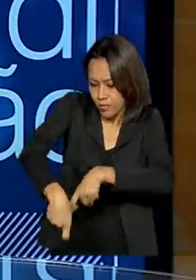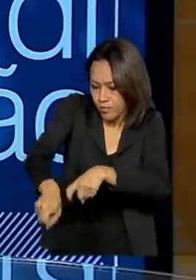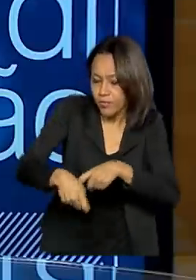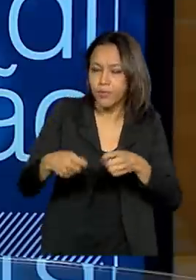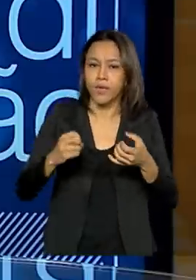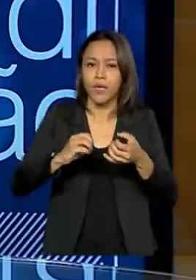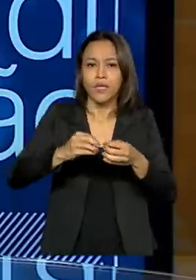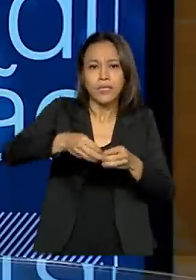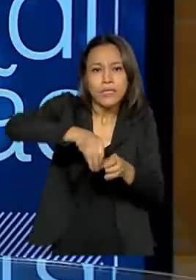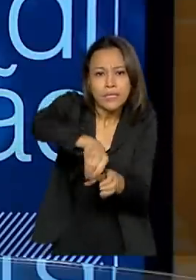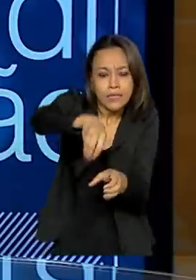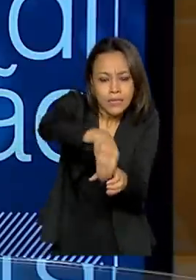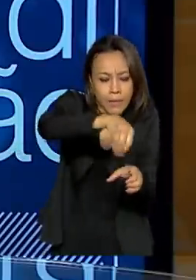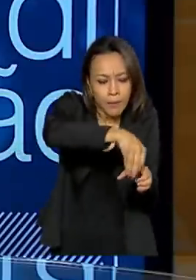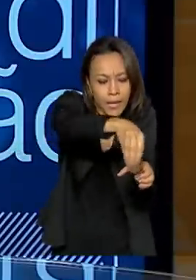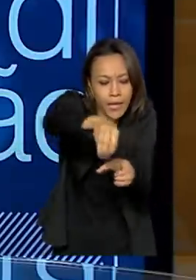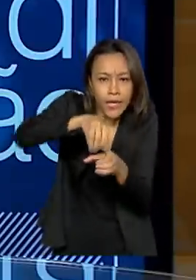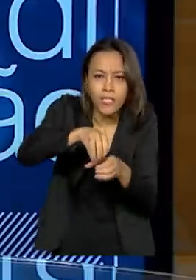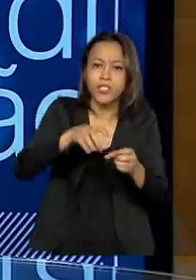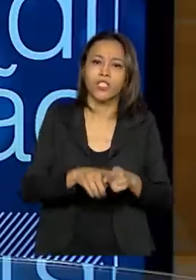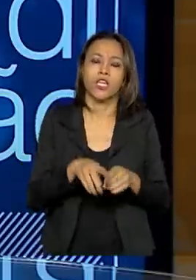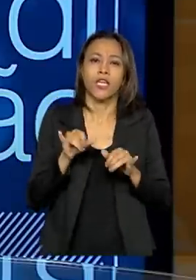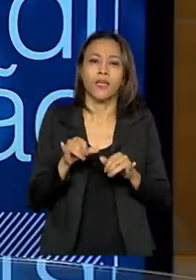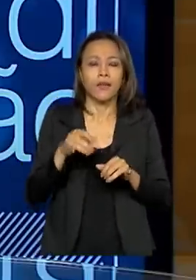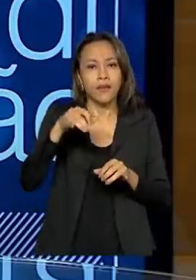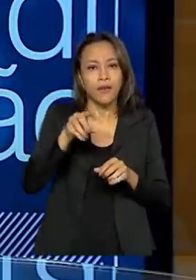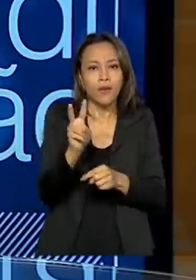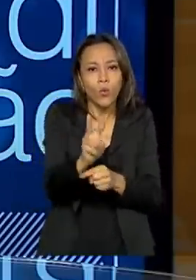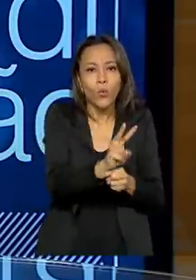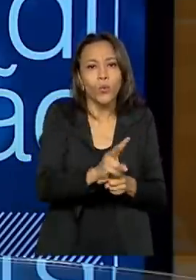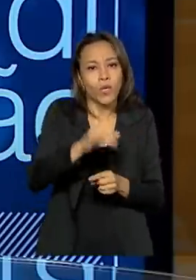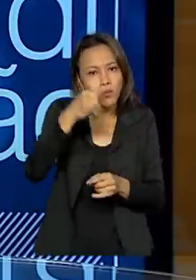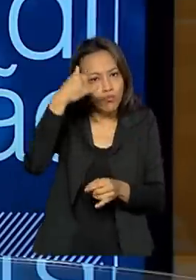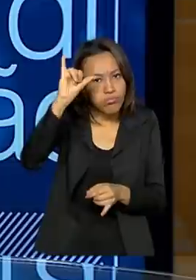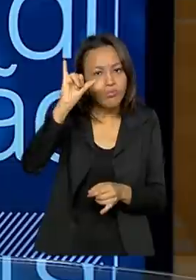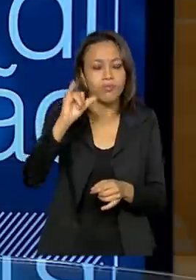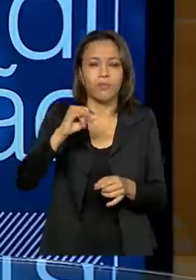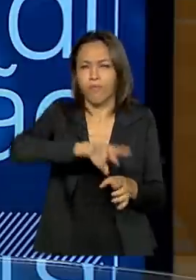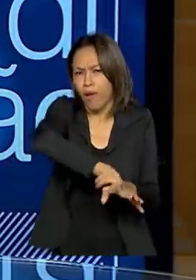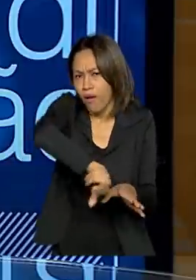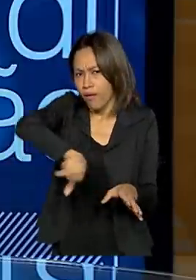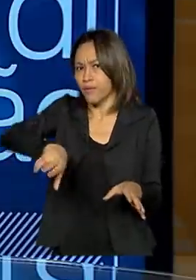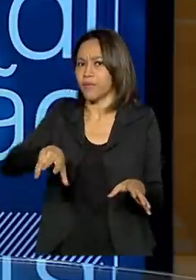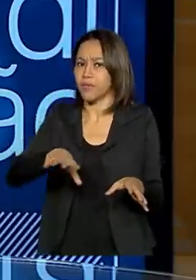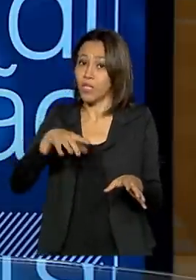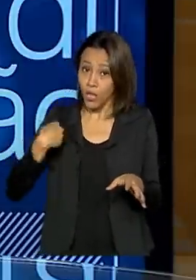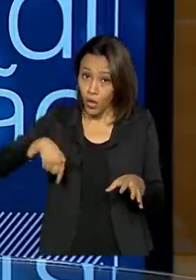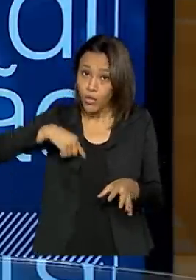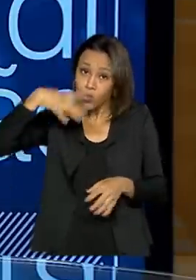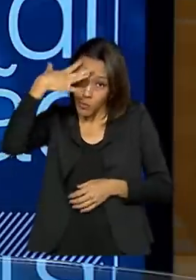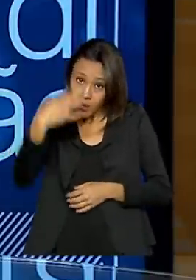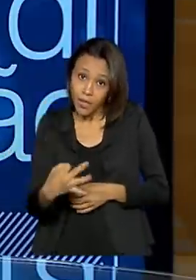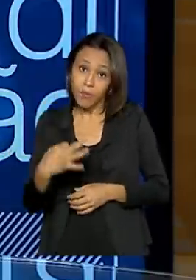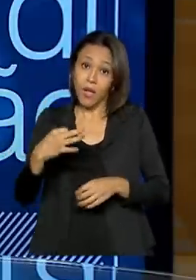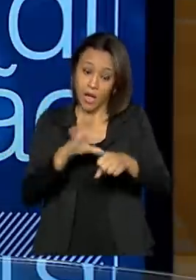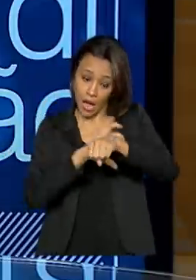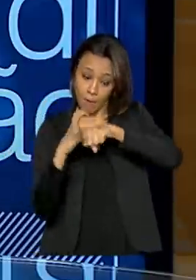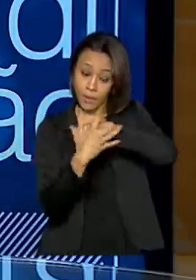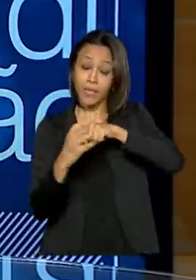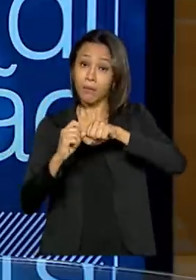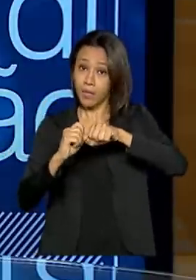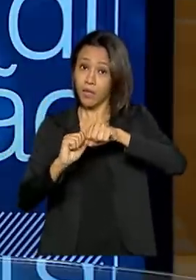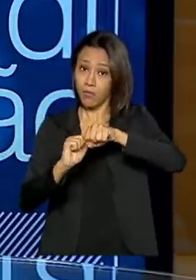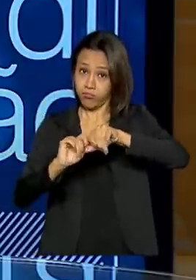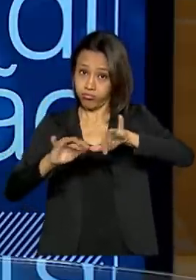criação de bovinos, atividade agrocivipastoril como um todo. Porque nós entendemos o seguinte, a pandemia vai passar